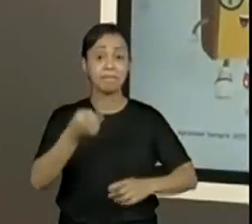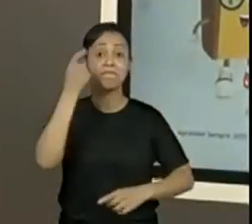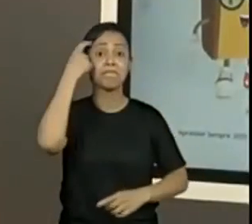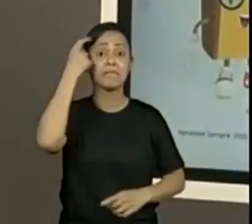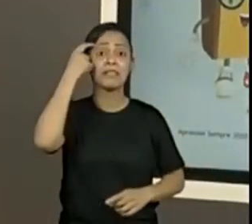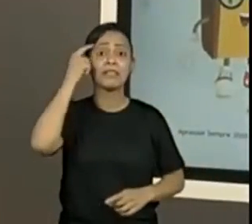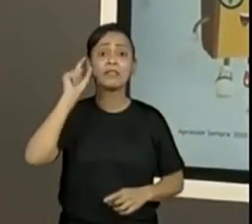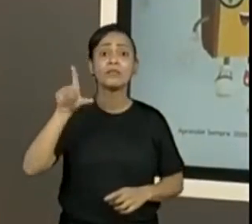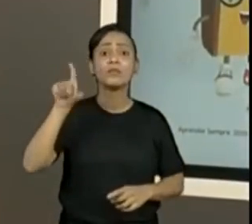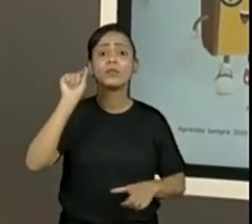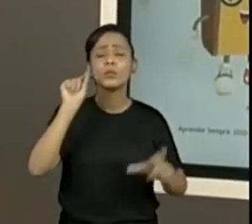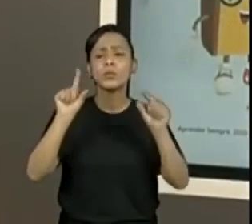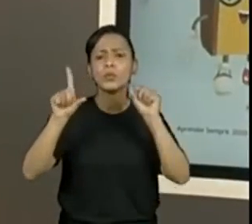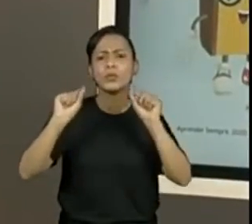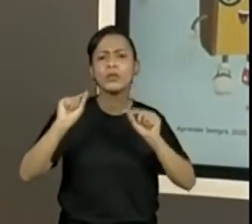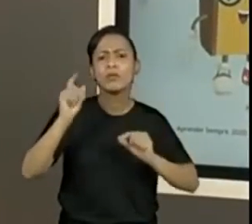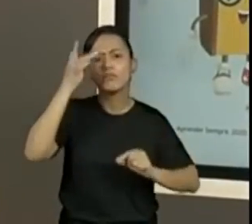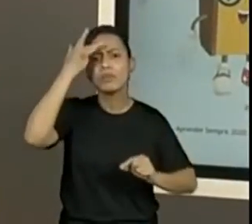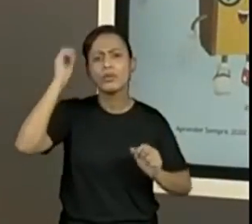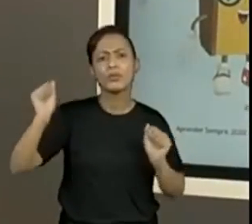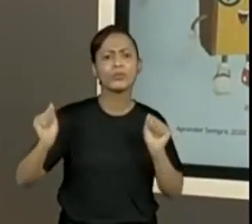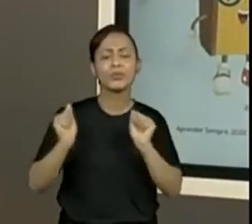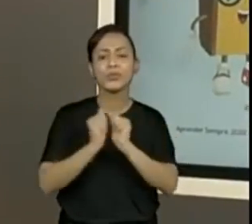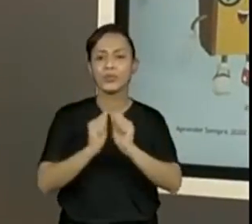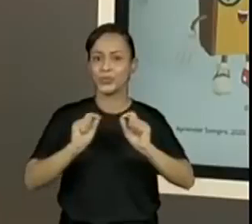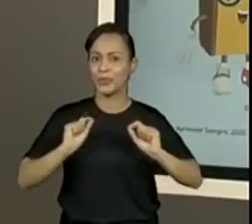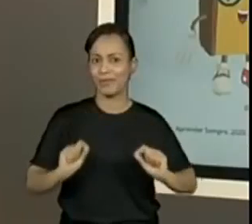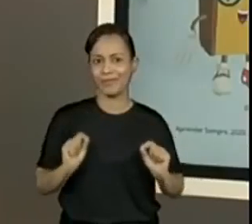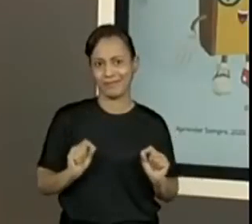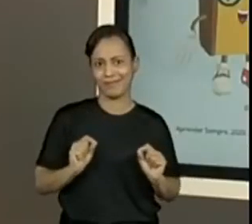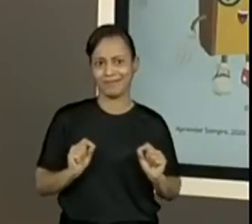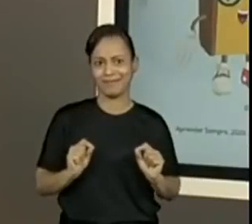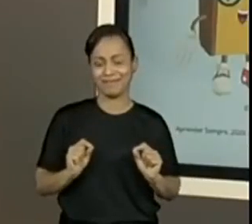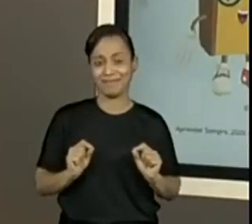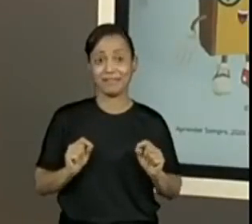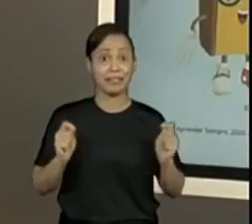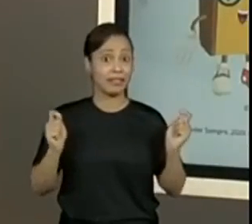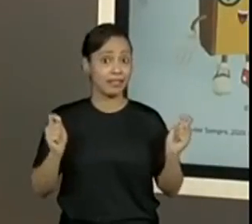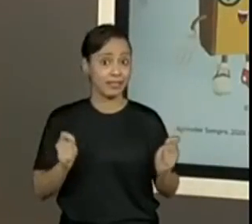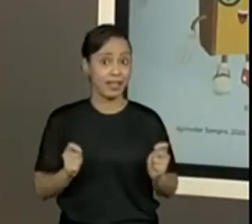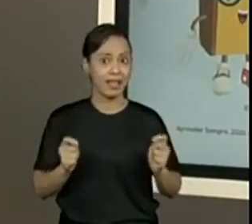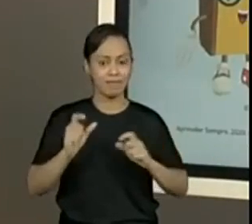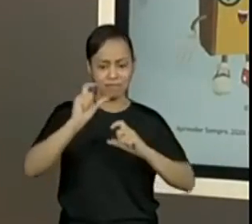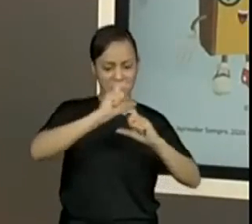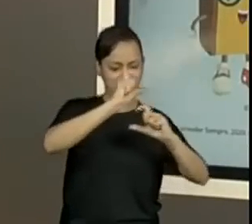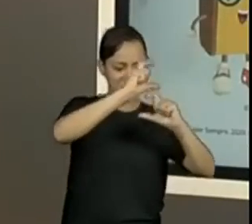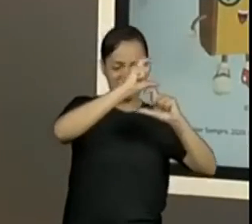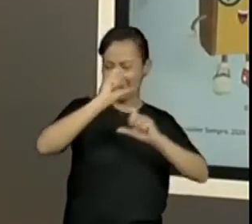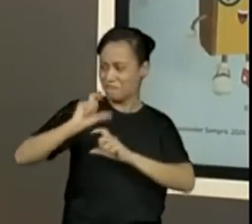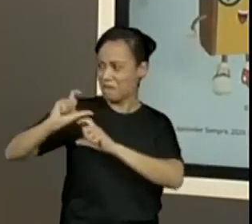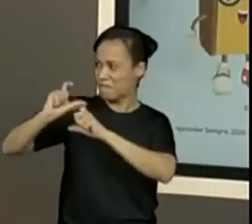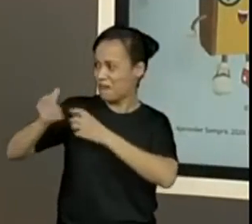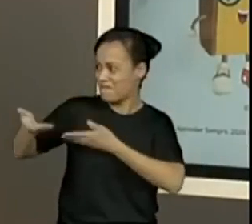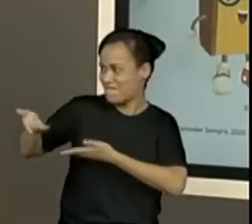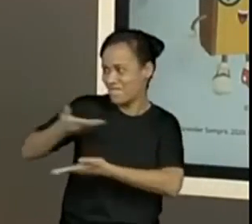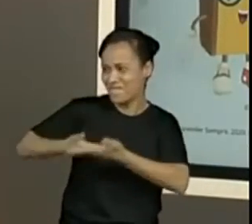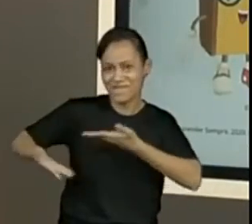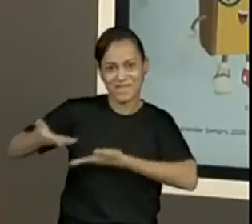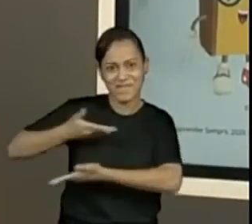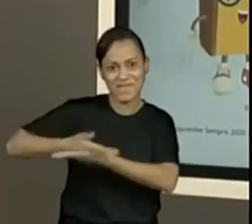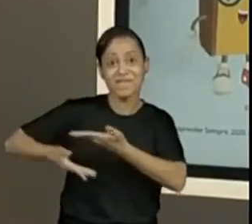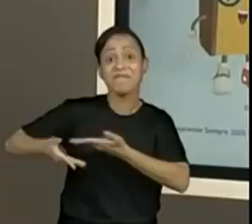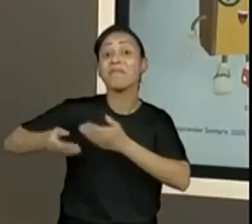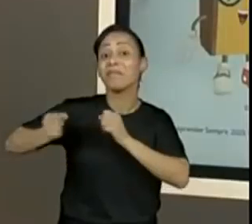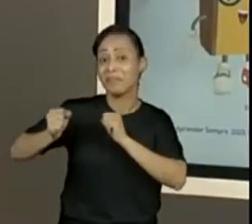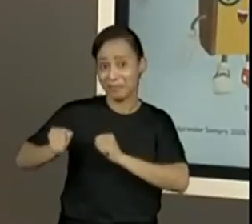para isso. Da mesma forma que a gente está trocando, a gente vai trocar bastante quadrinhas e vai estudar elas e vai brincar com